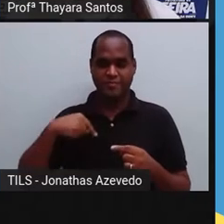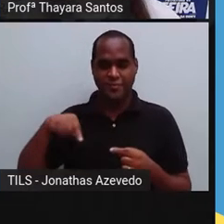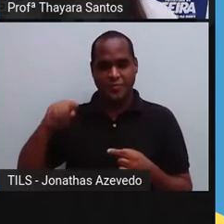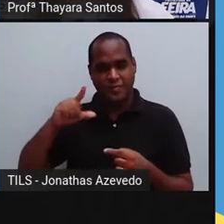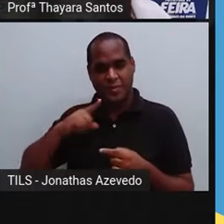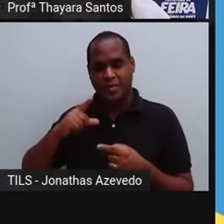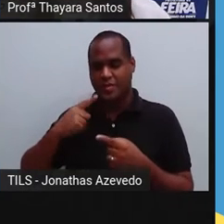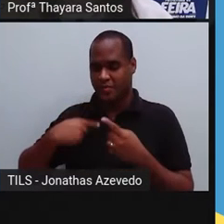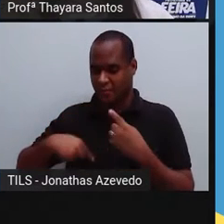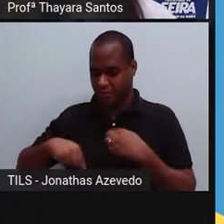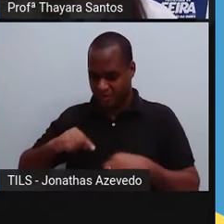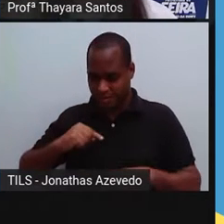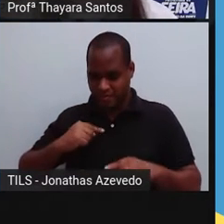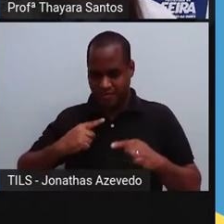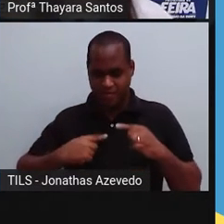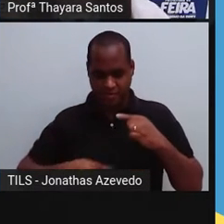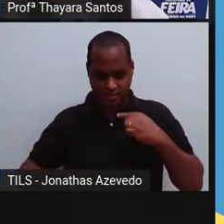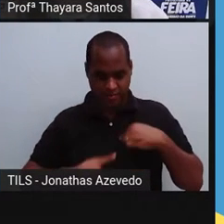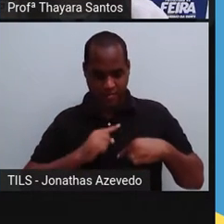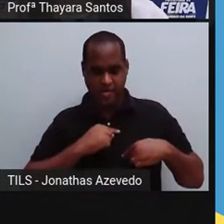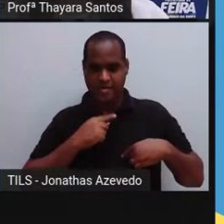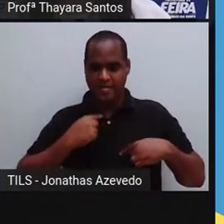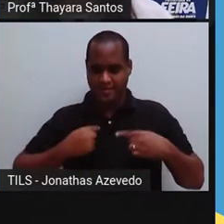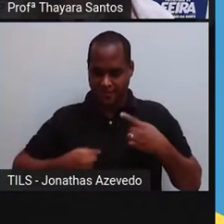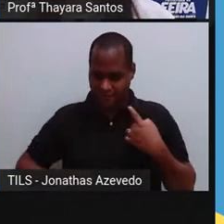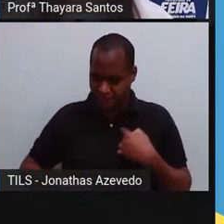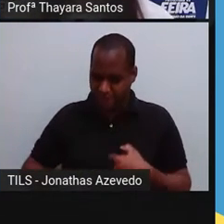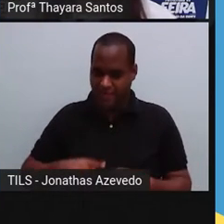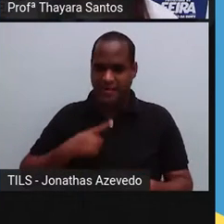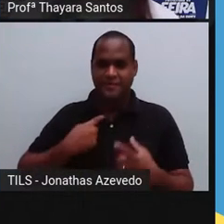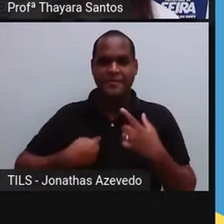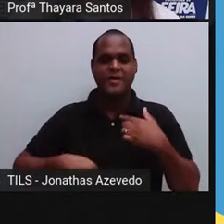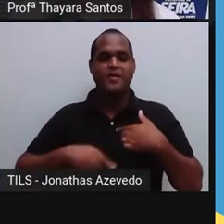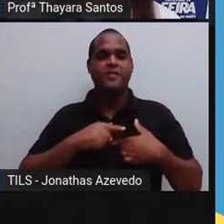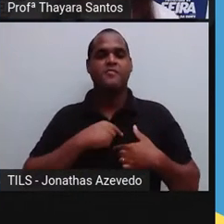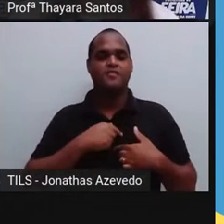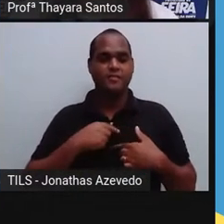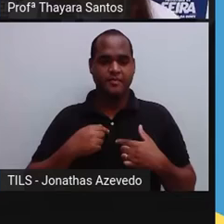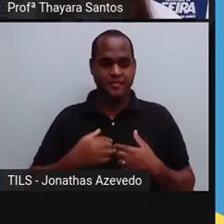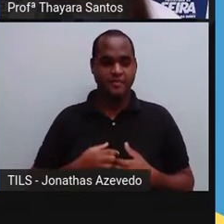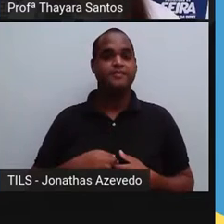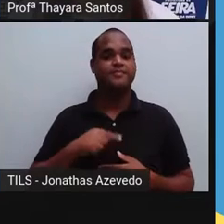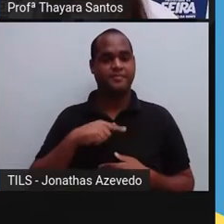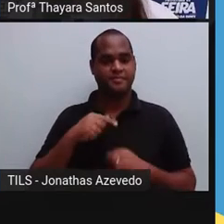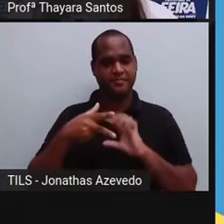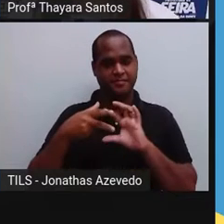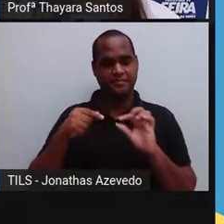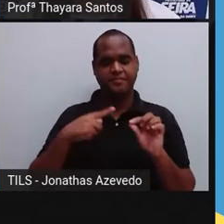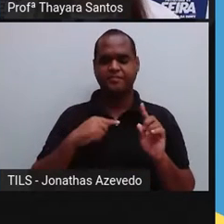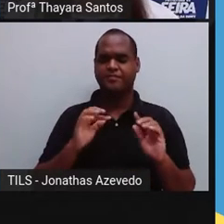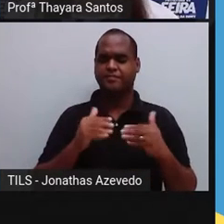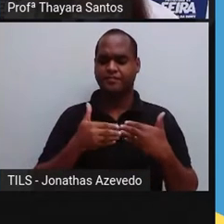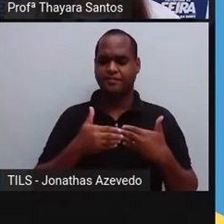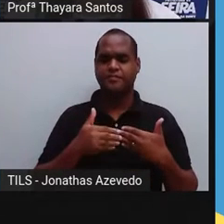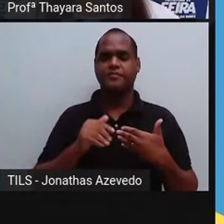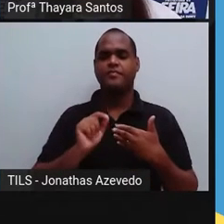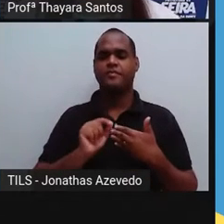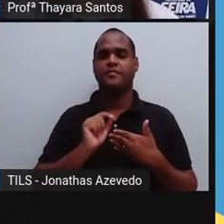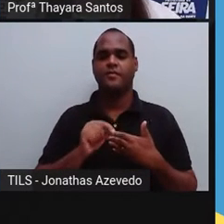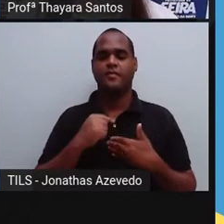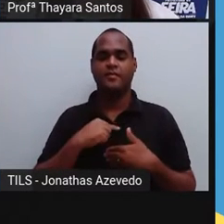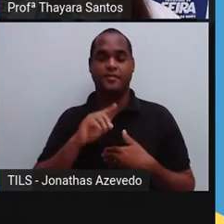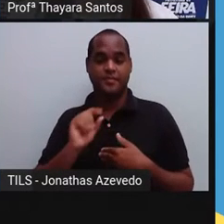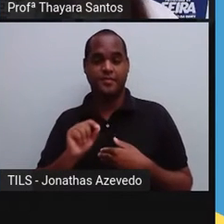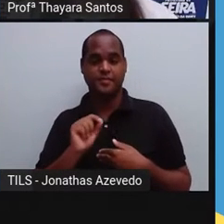do coração para os órgãos, depois ele retorna dos órgãos para o coração. Então, por isso que a gente fala que é dupla. E é fechada porque esse sangue só